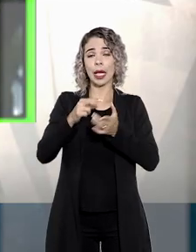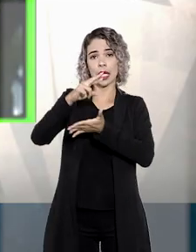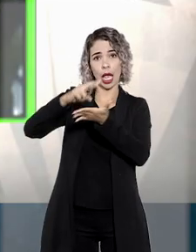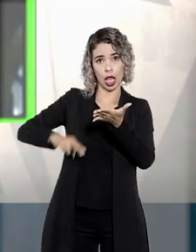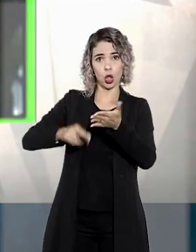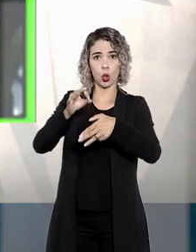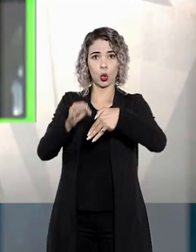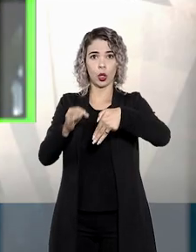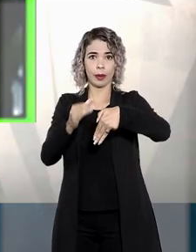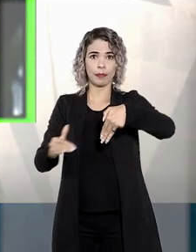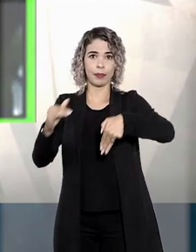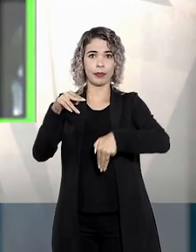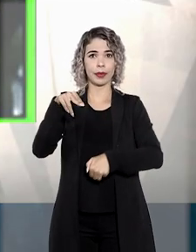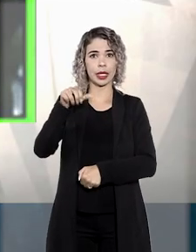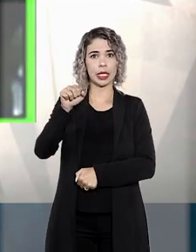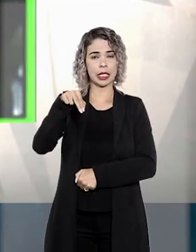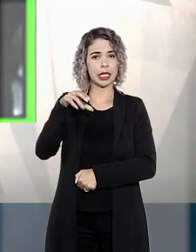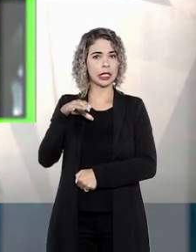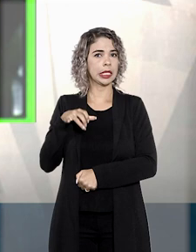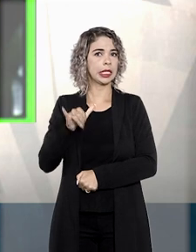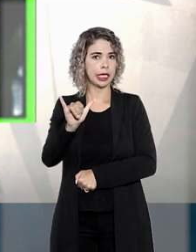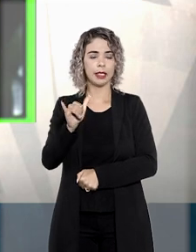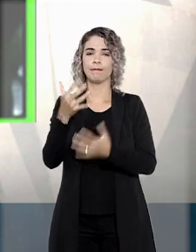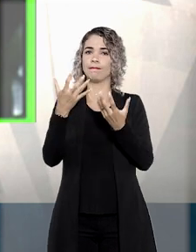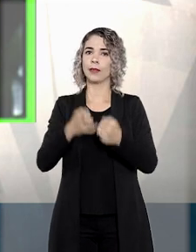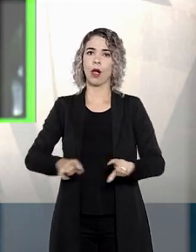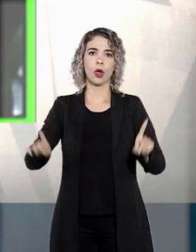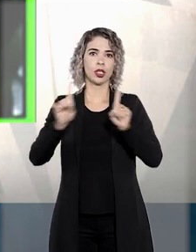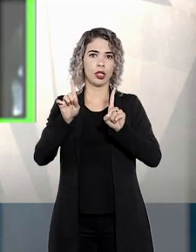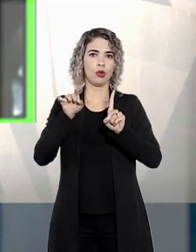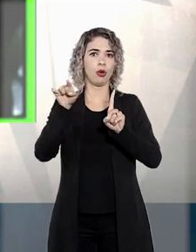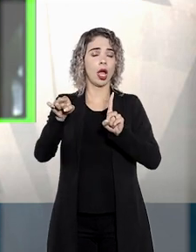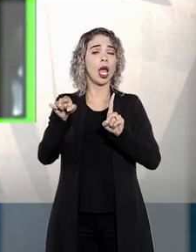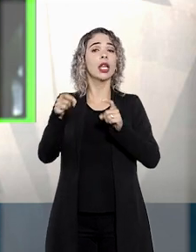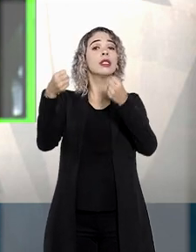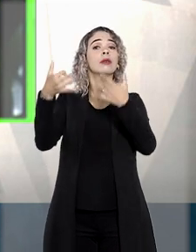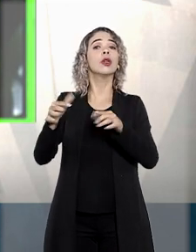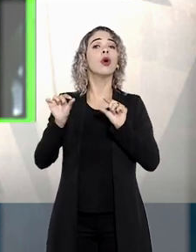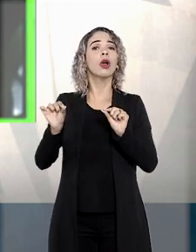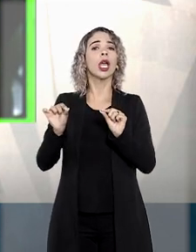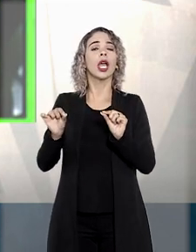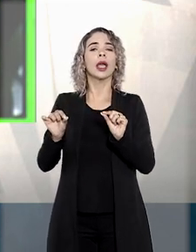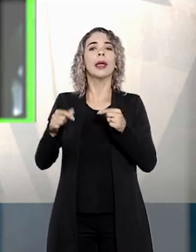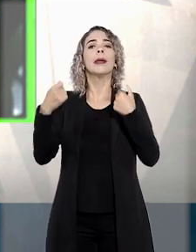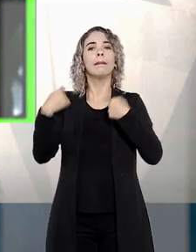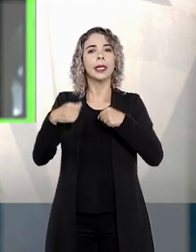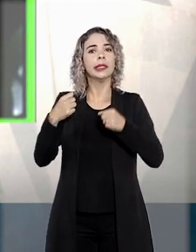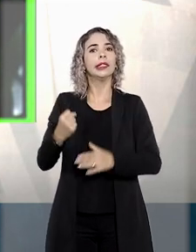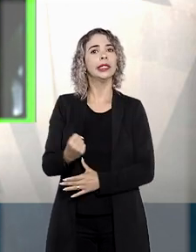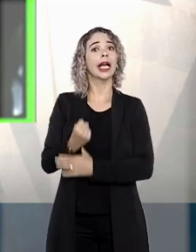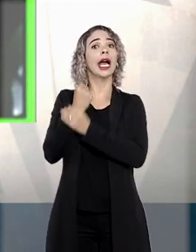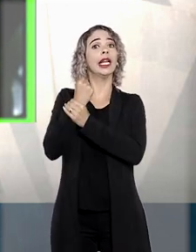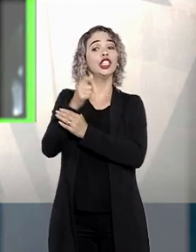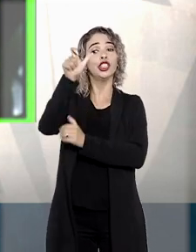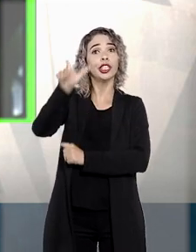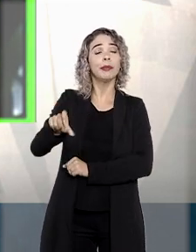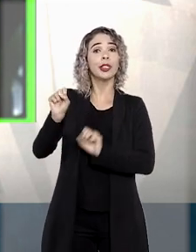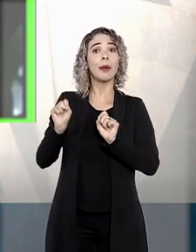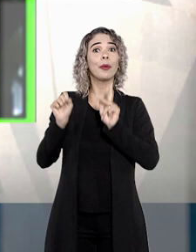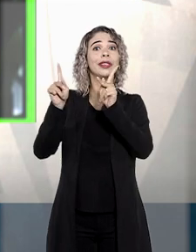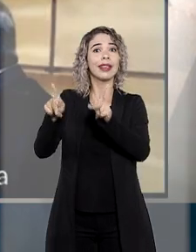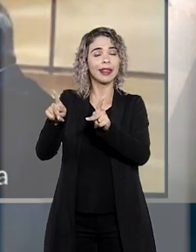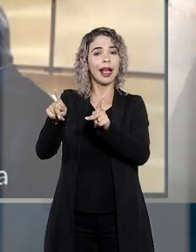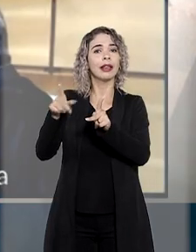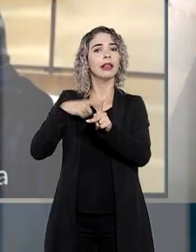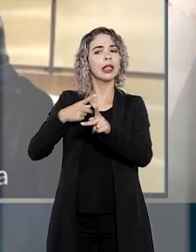A relatora, ministra Nancy Andrigui, não acolheu o argumento. Segundo ela, não há motivo legal para que não seja garantida ao ex